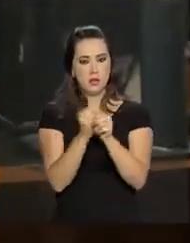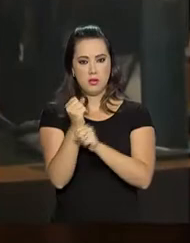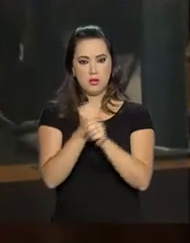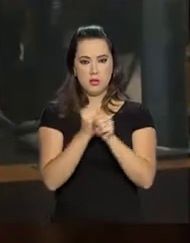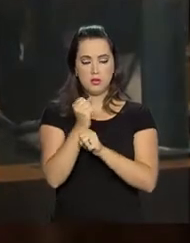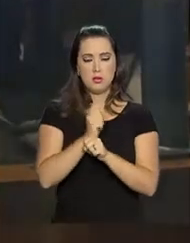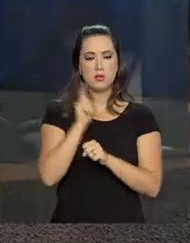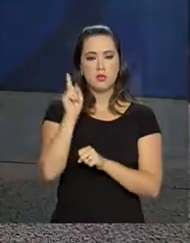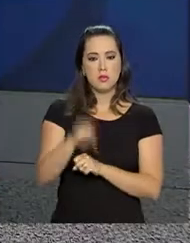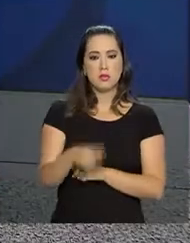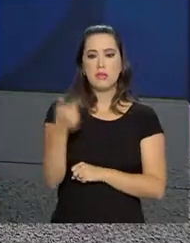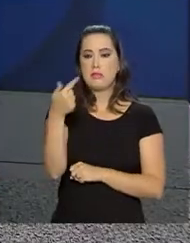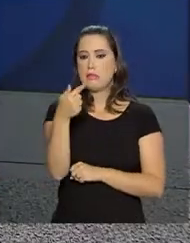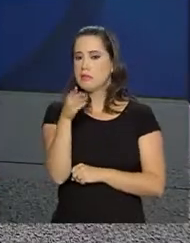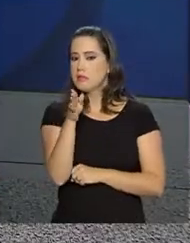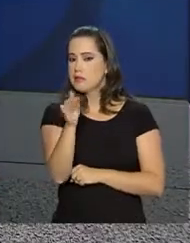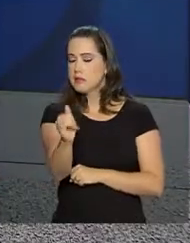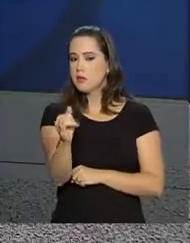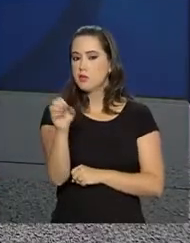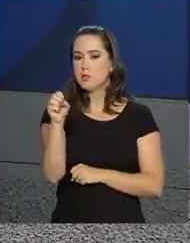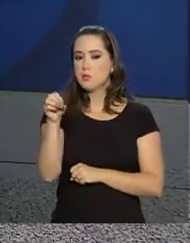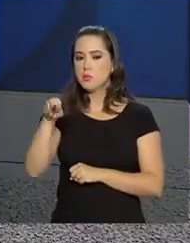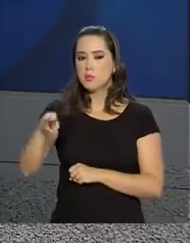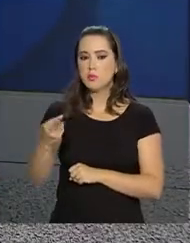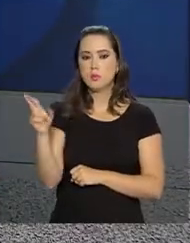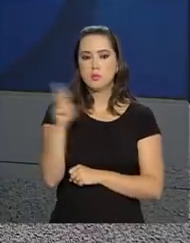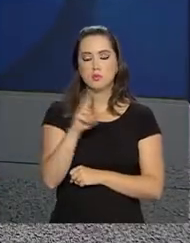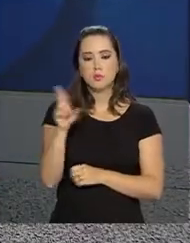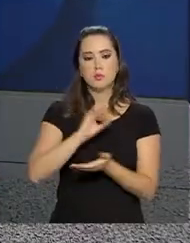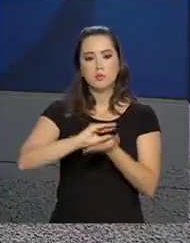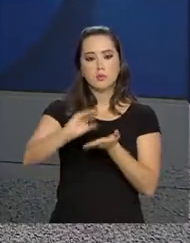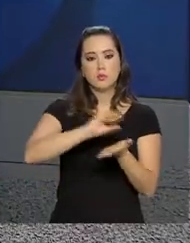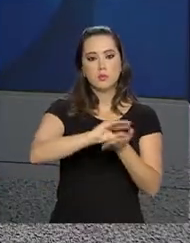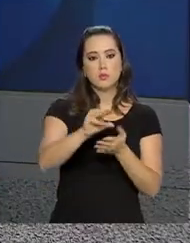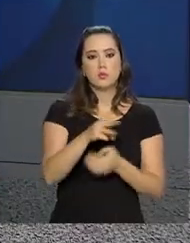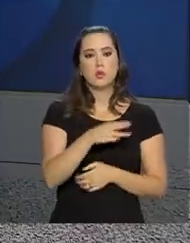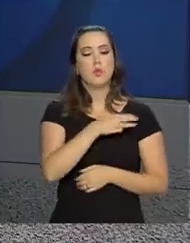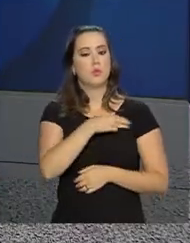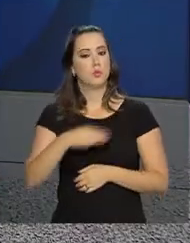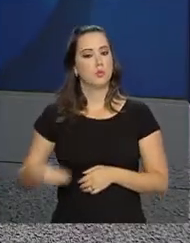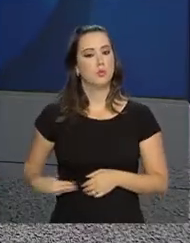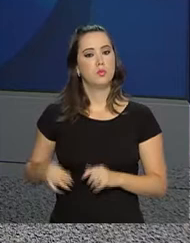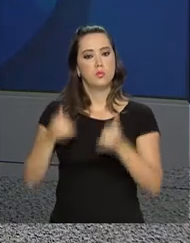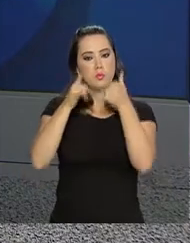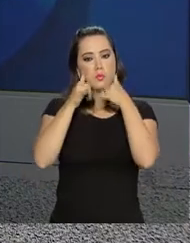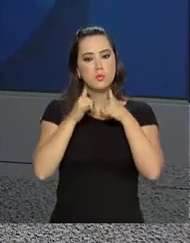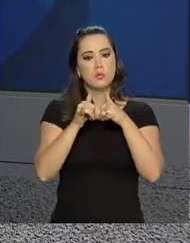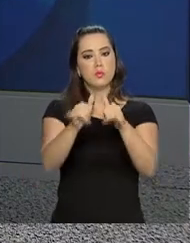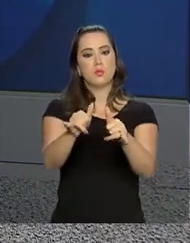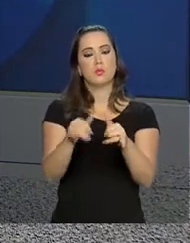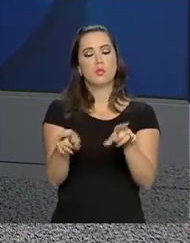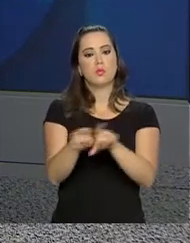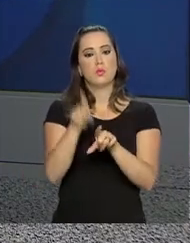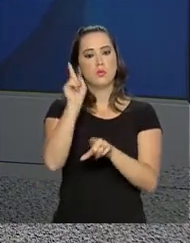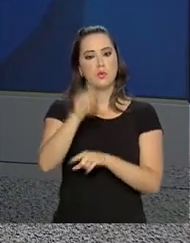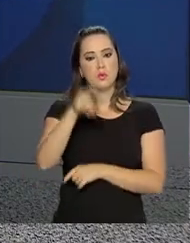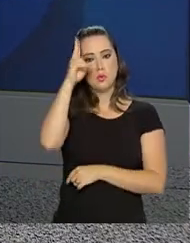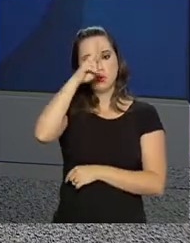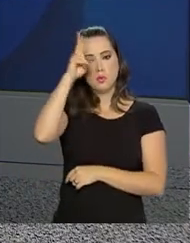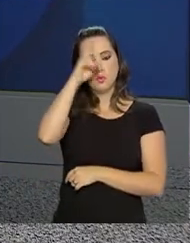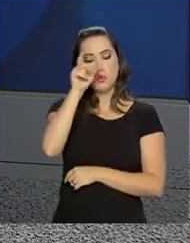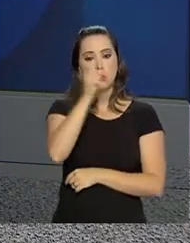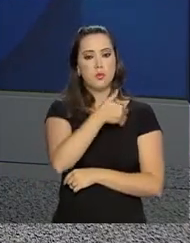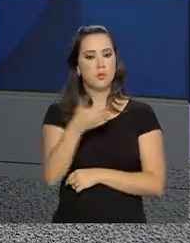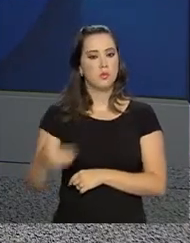São previstos R 7,8 bilhões em investimentos. O ministro de Minas e Energia, Moreira Franco,